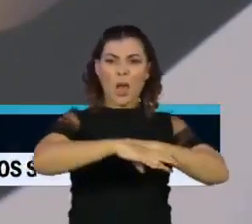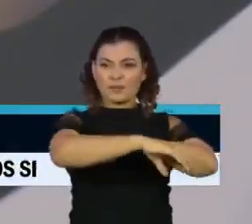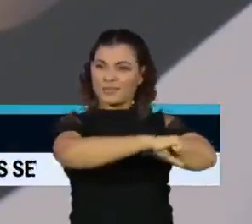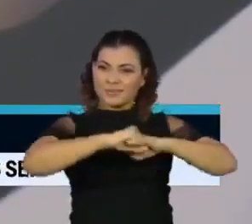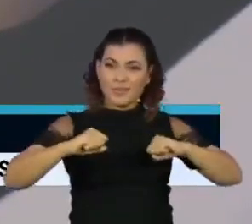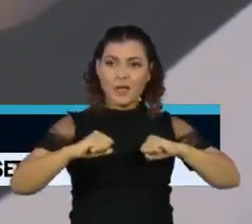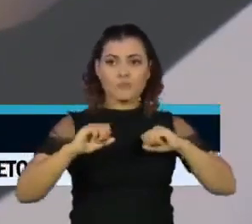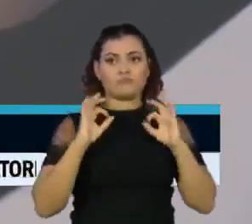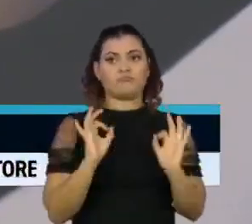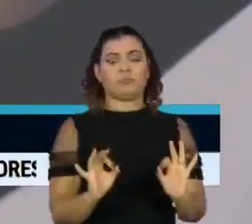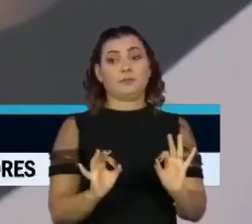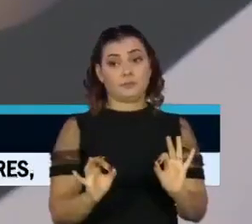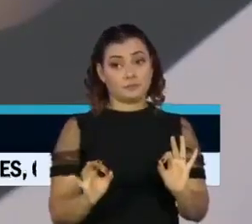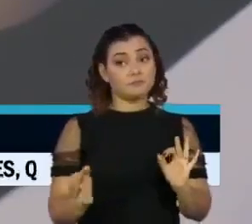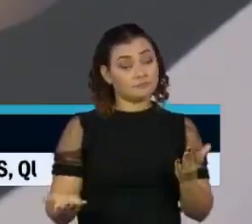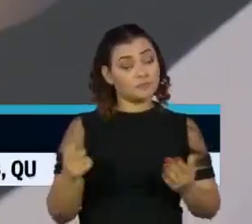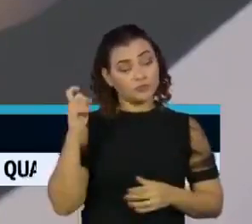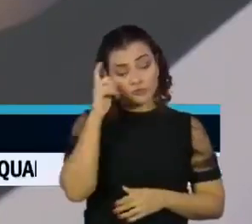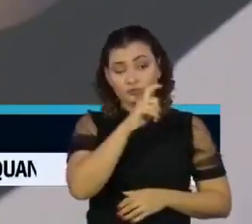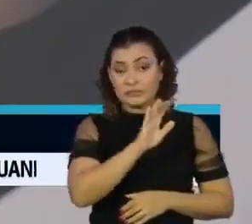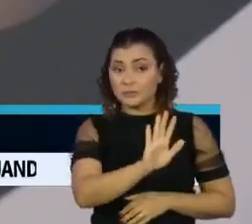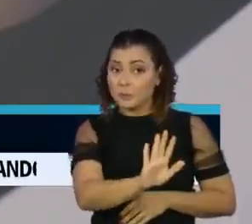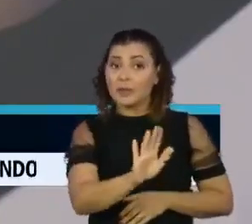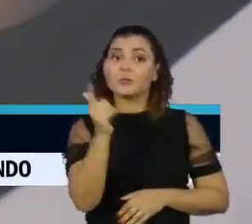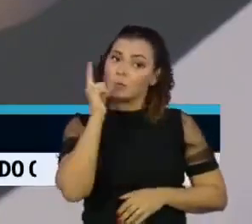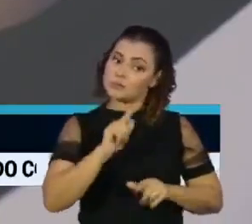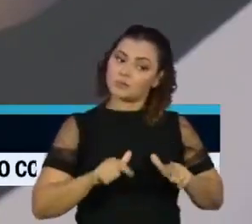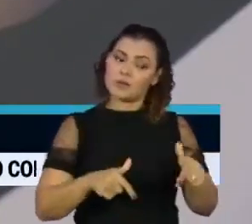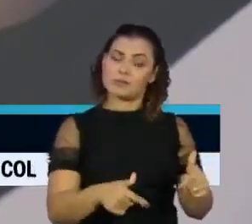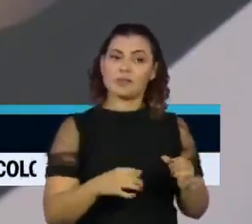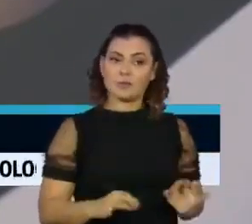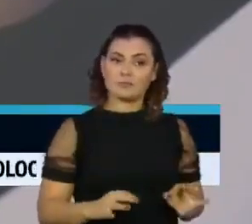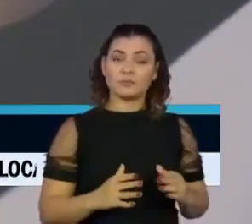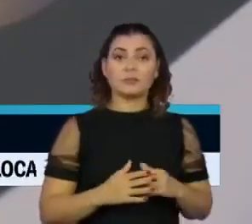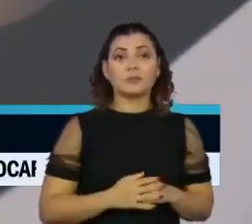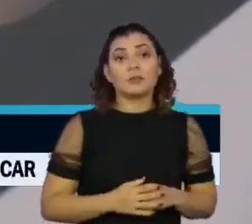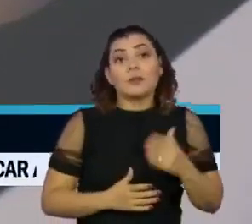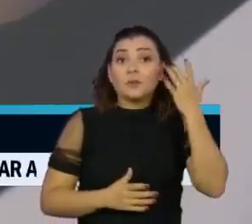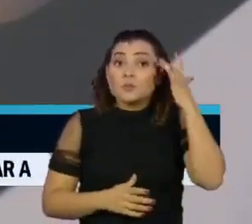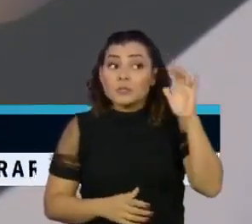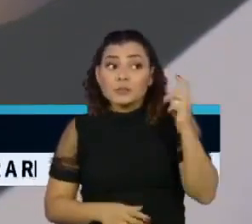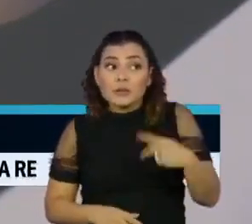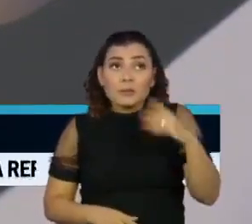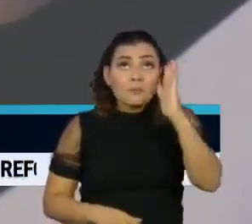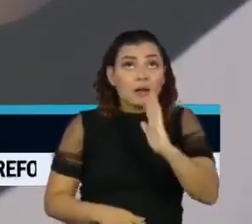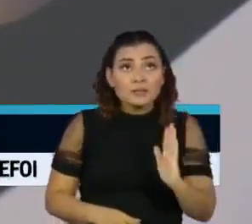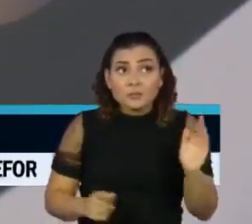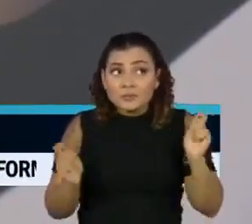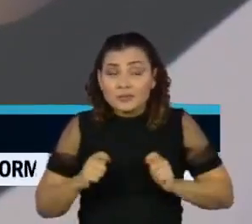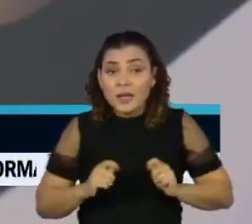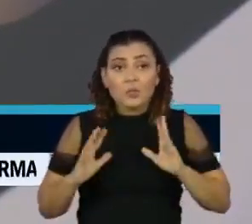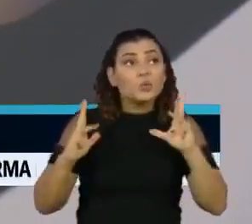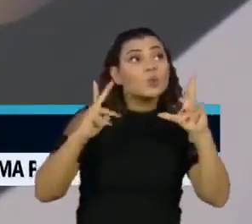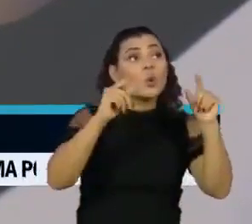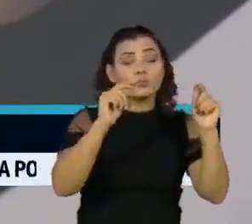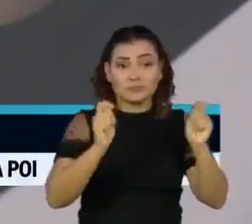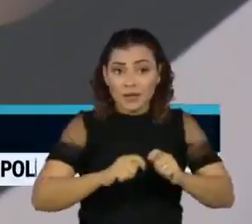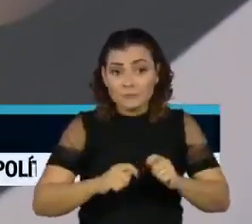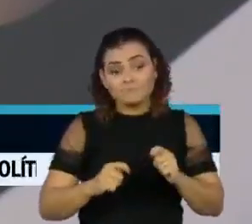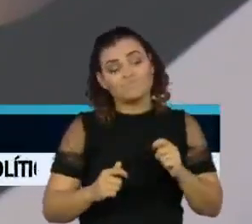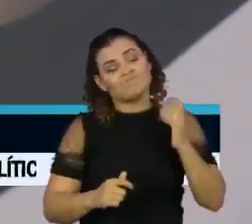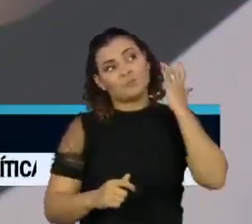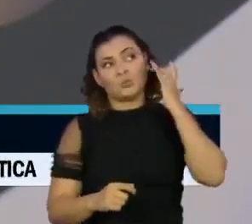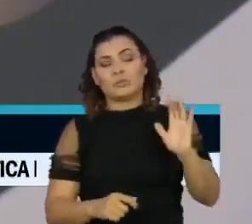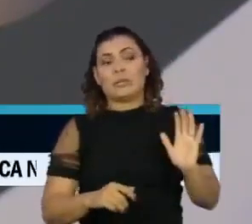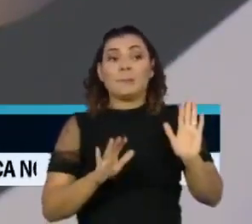e fez. Não sei se isso é possível no Brasil para toda a população. Talvez você